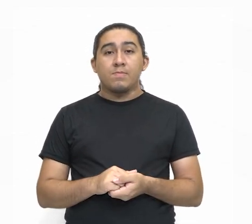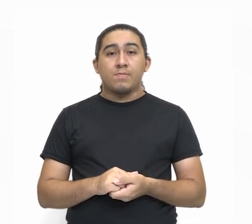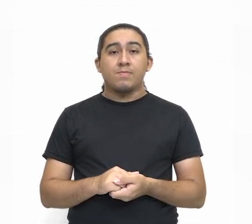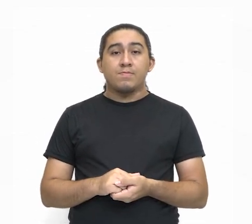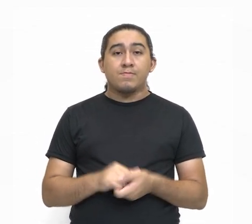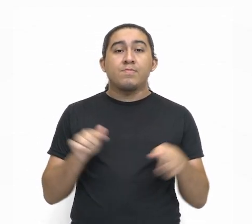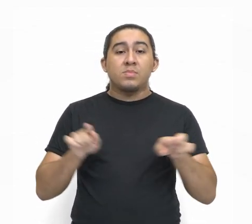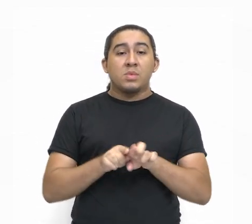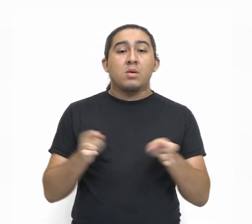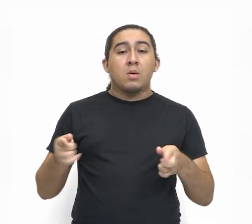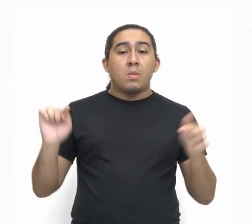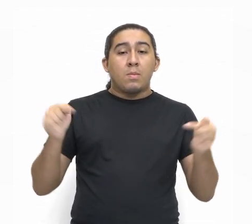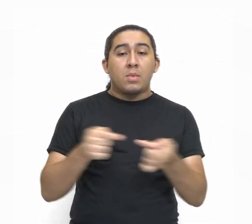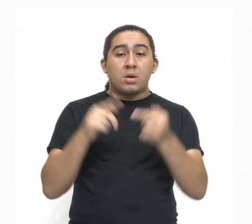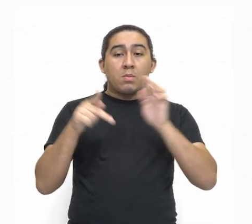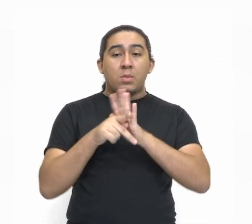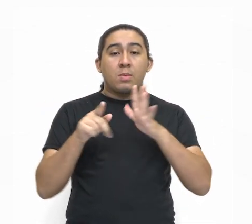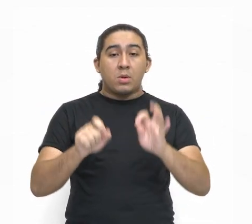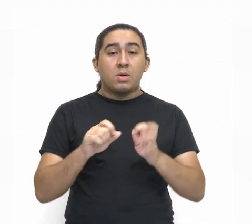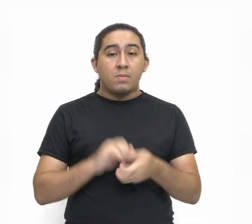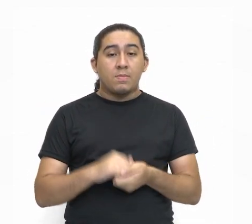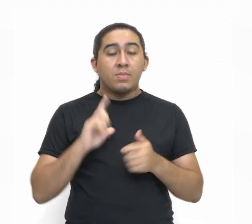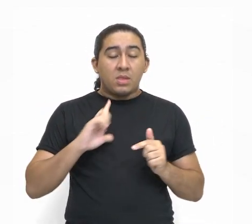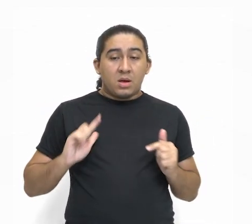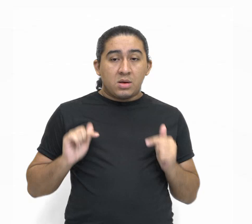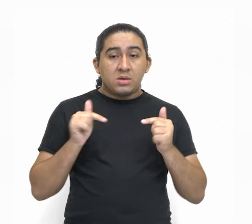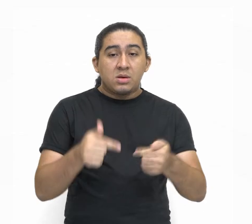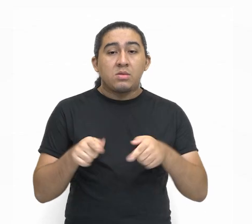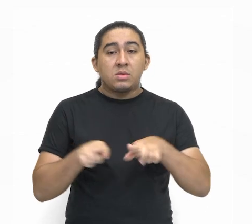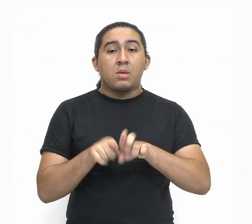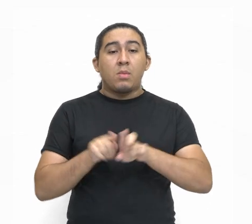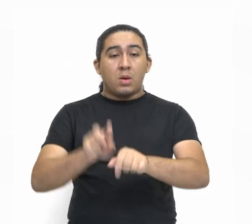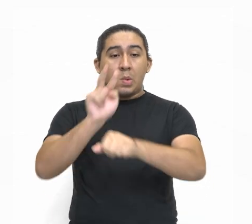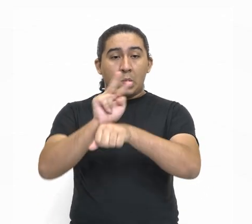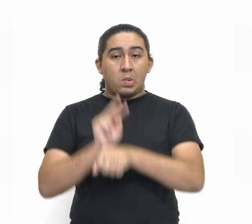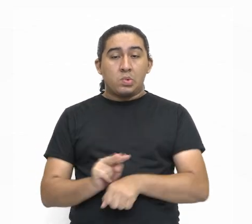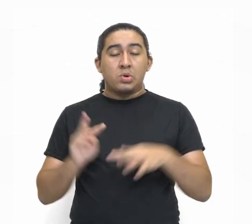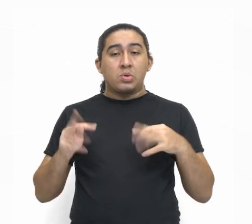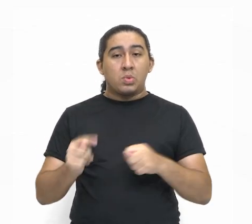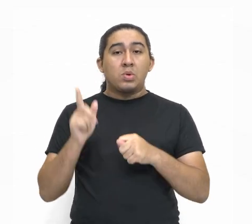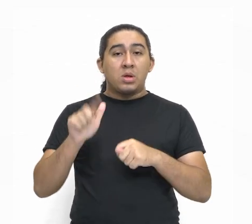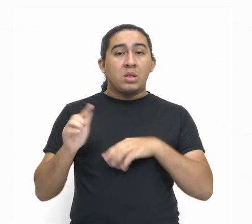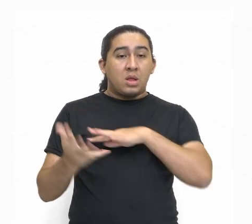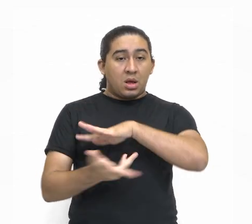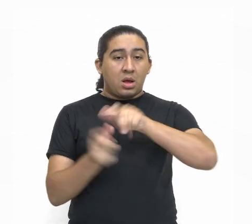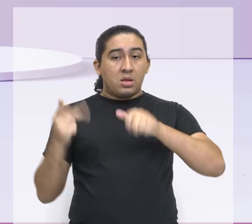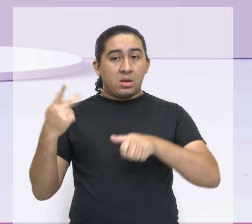Isso inclui o direito à autodeterminação e à preservação de suas terras.